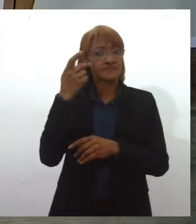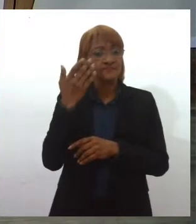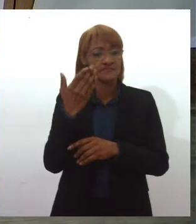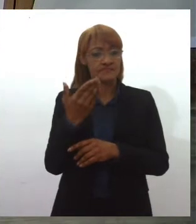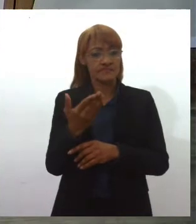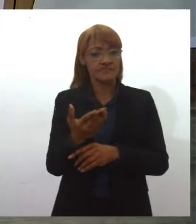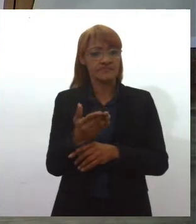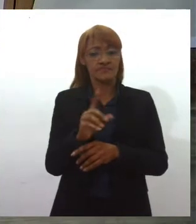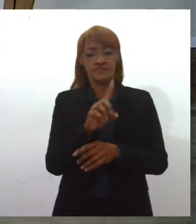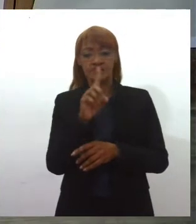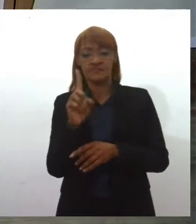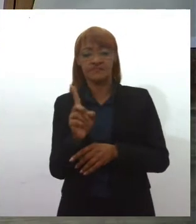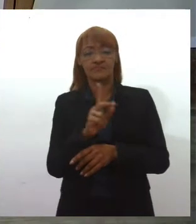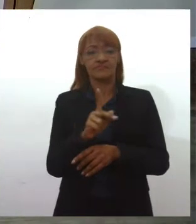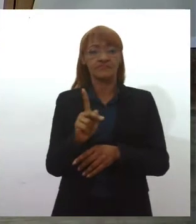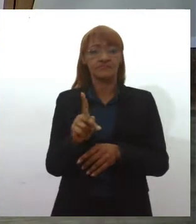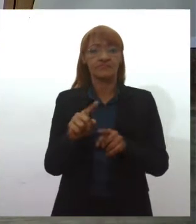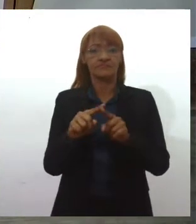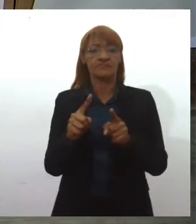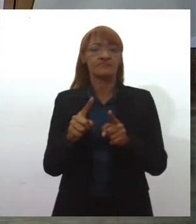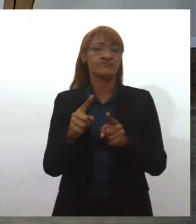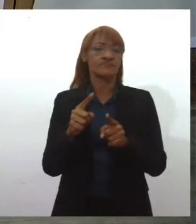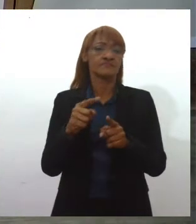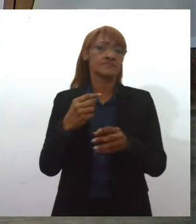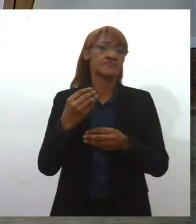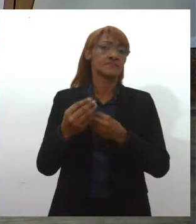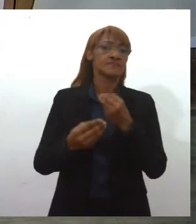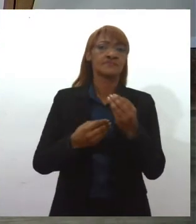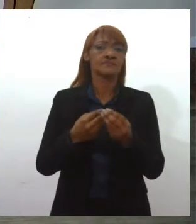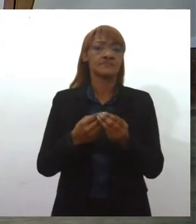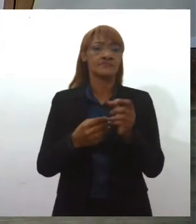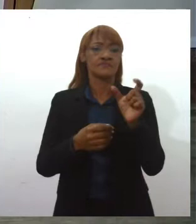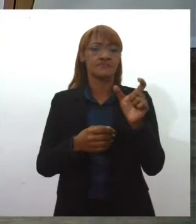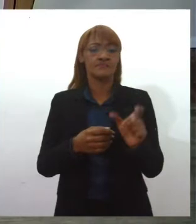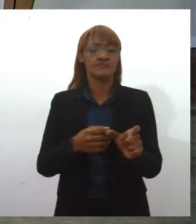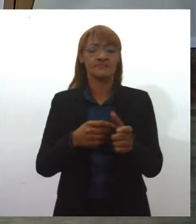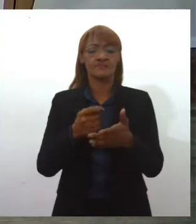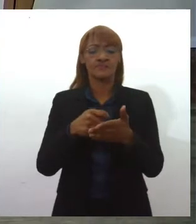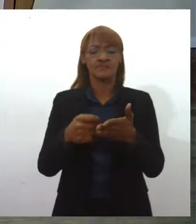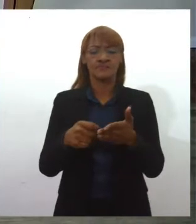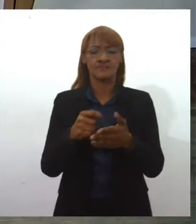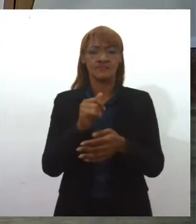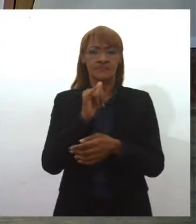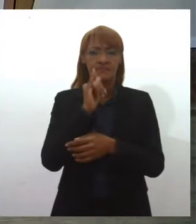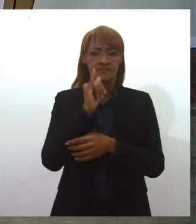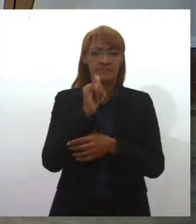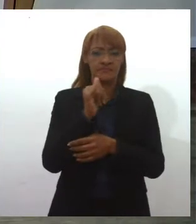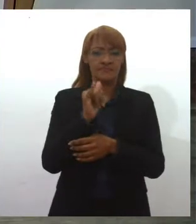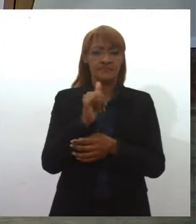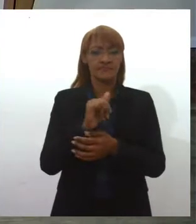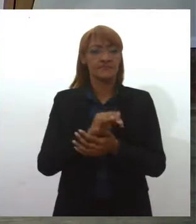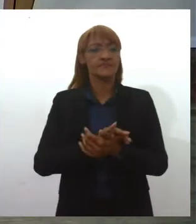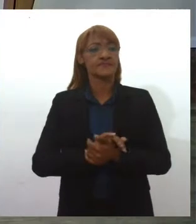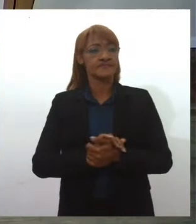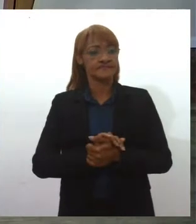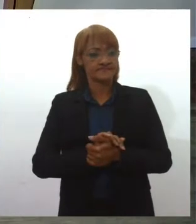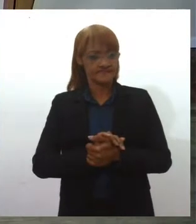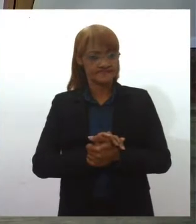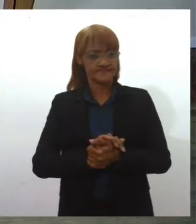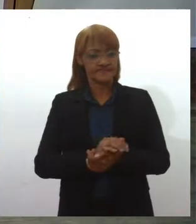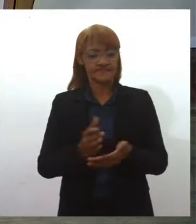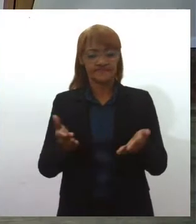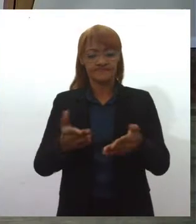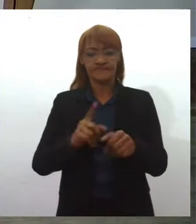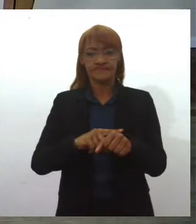do professor. Mas vamos pensar aí essa parte da Antonieta que escreve. Conta um pouquinho com as suas palavras agora sobre esse momento de